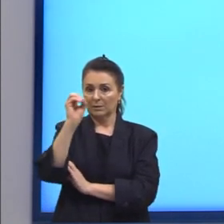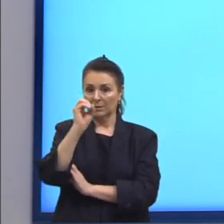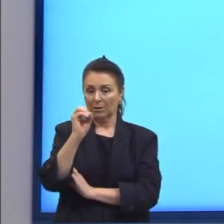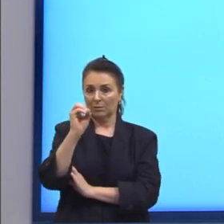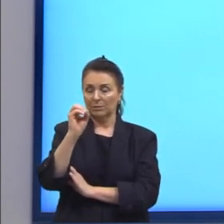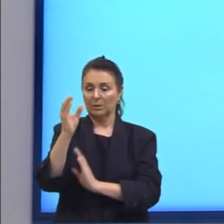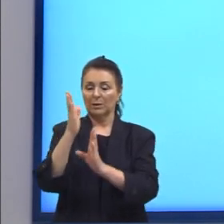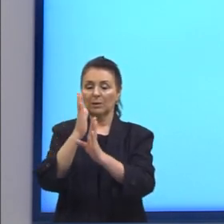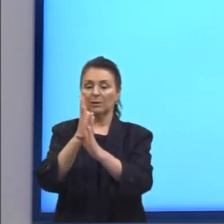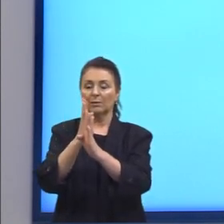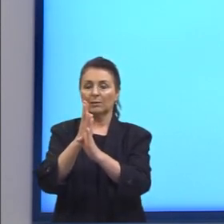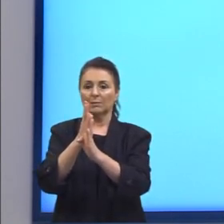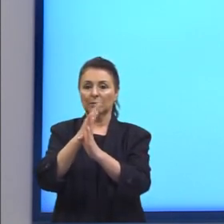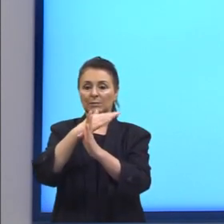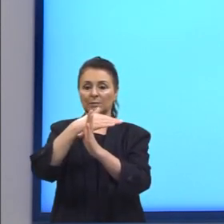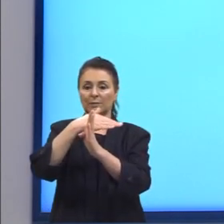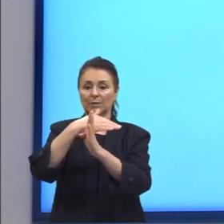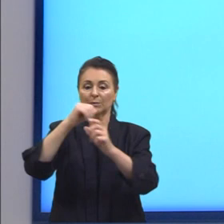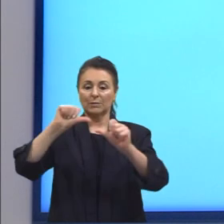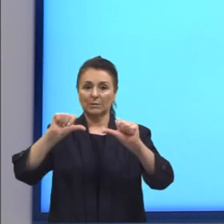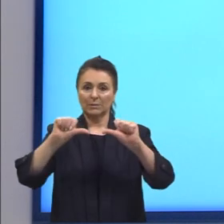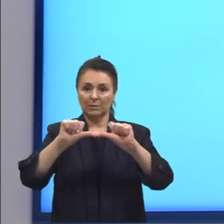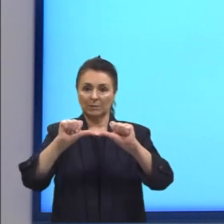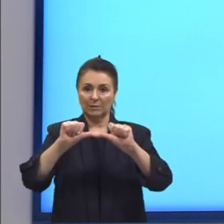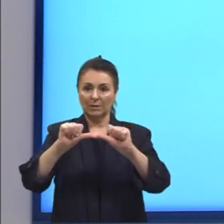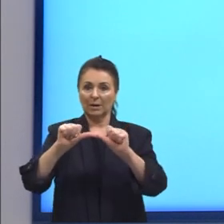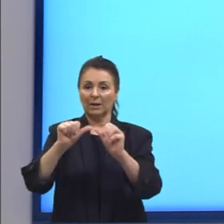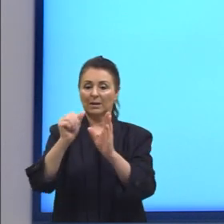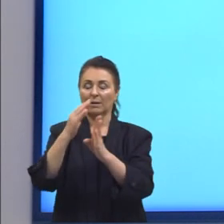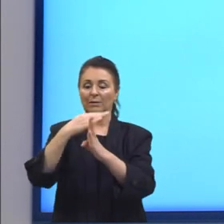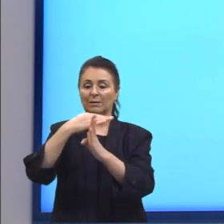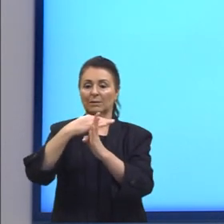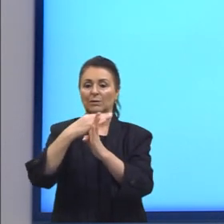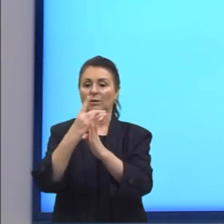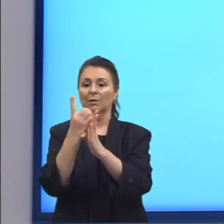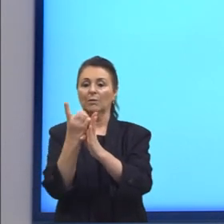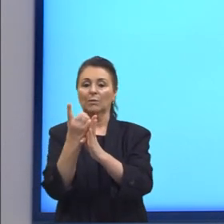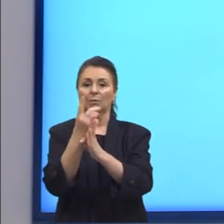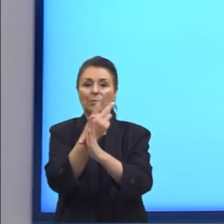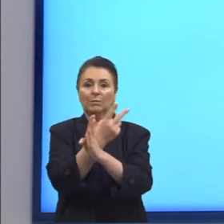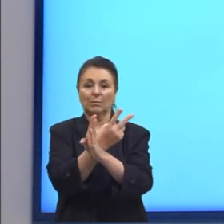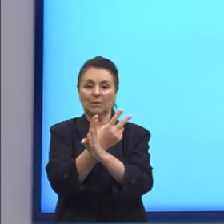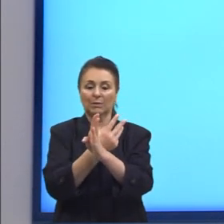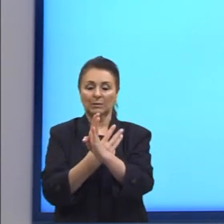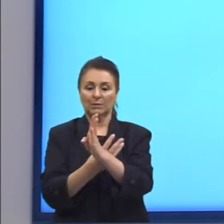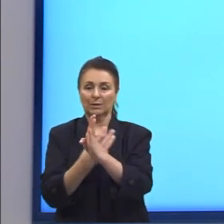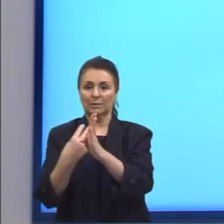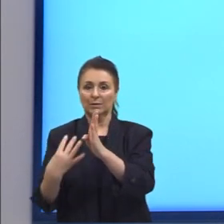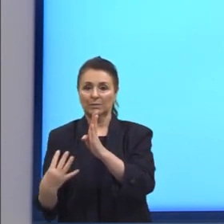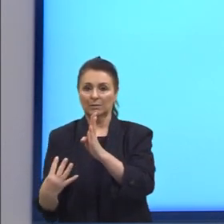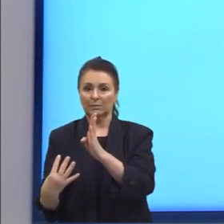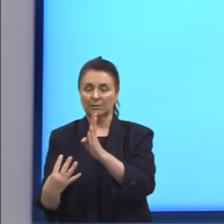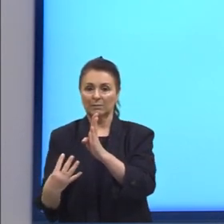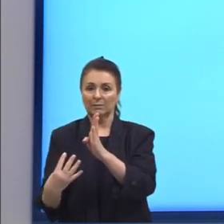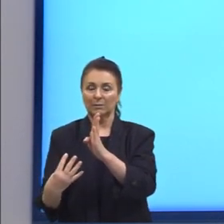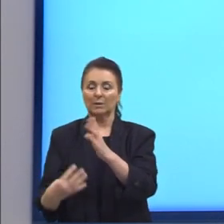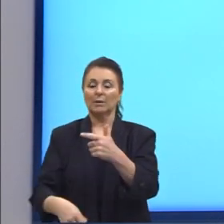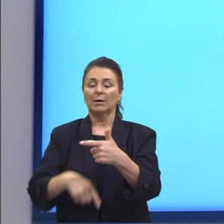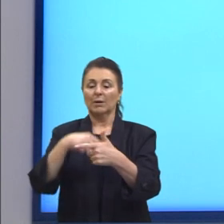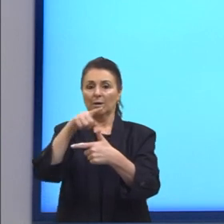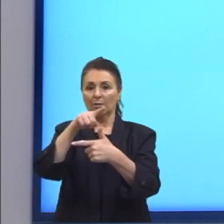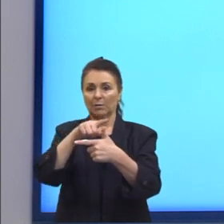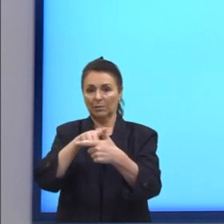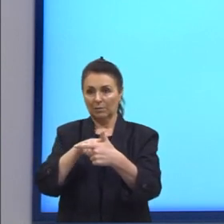ângulos simétricos a eles em cada quadrante. E aqui nós marcamos, então, no eixo do x o